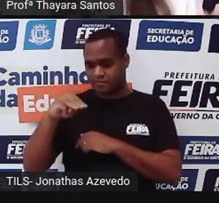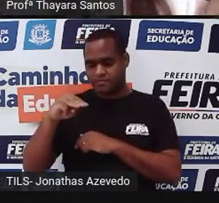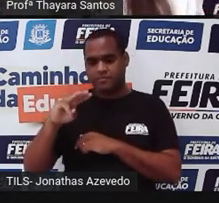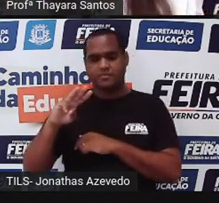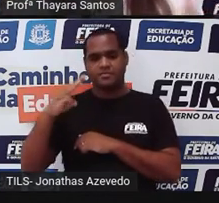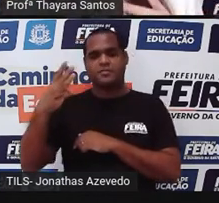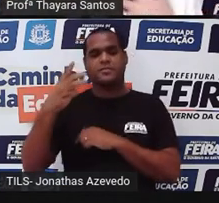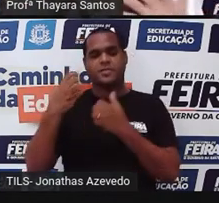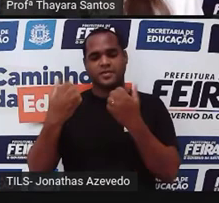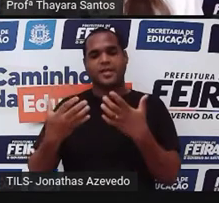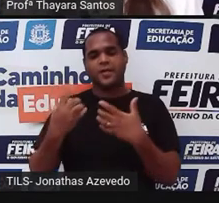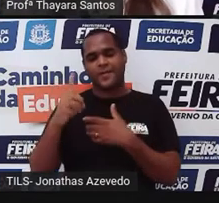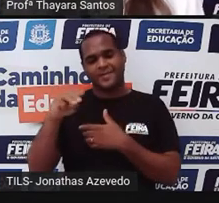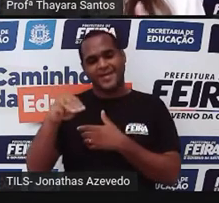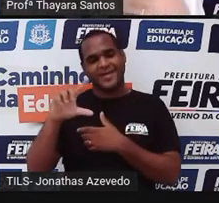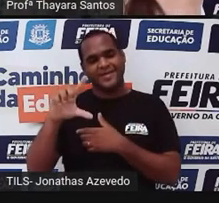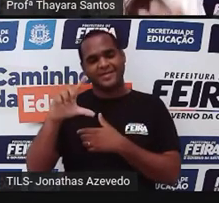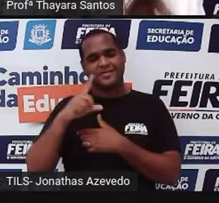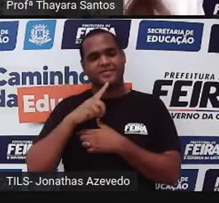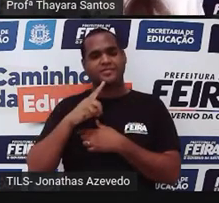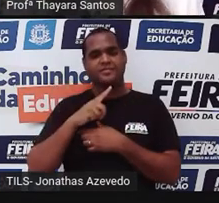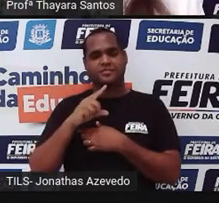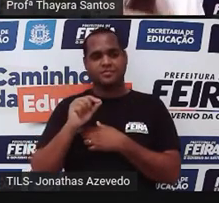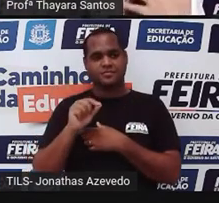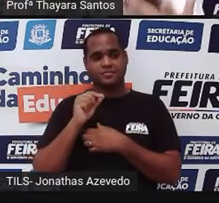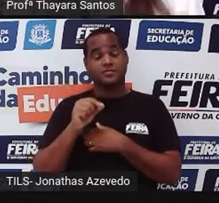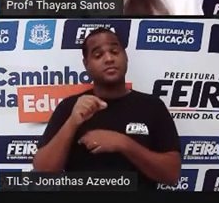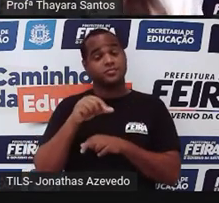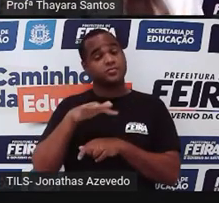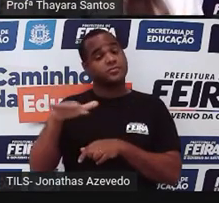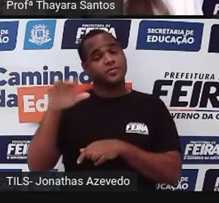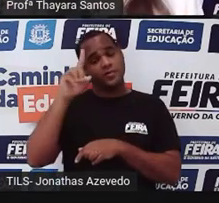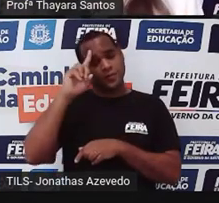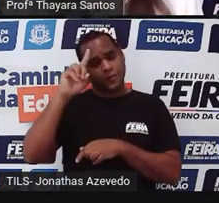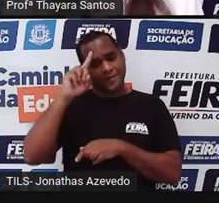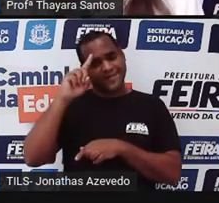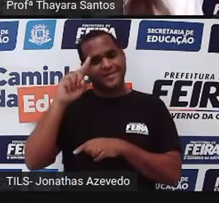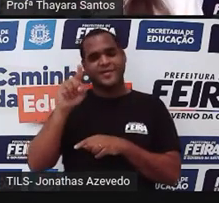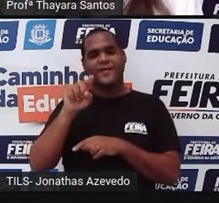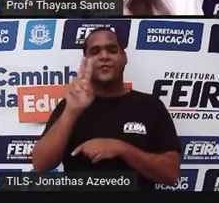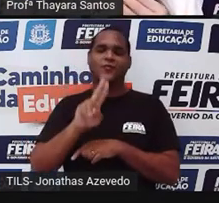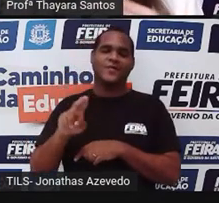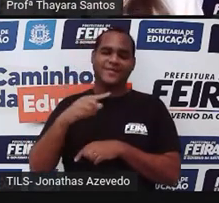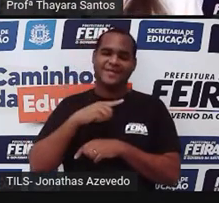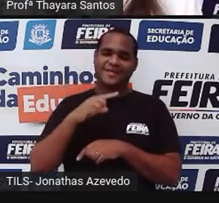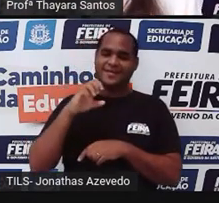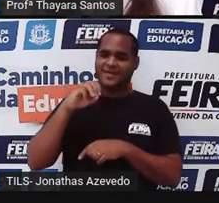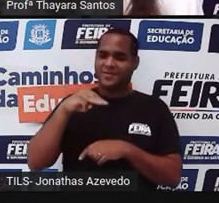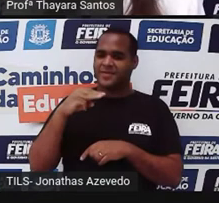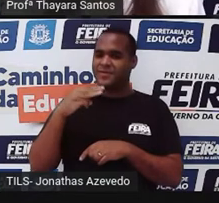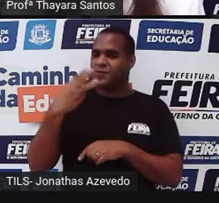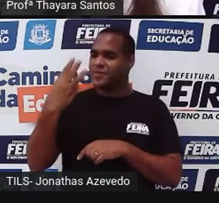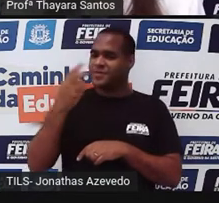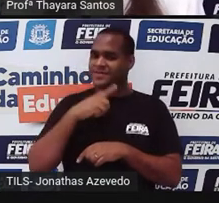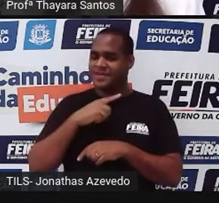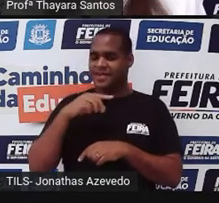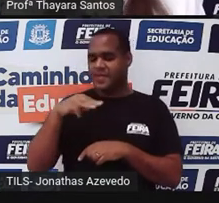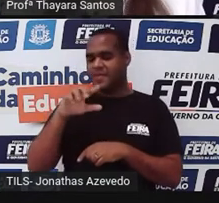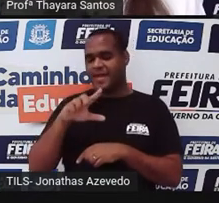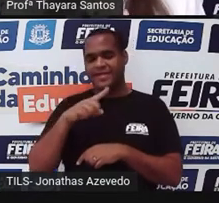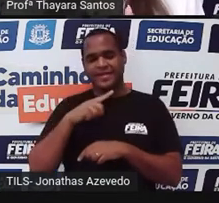coisa que 1 ml, certo? Geralmente, no nosso dia a dia, a gente não usa muito centímetro cúbico. A gente usa ml.